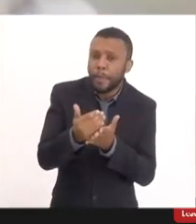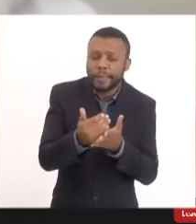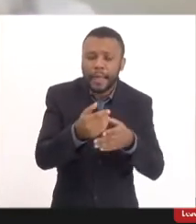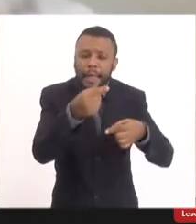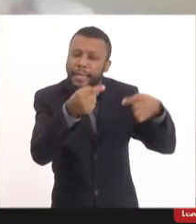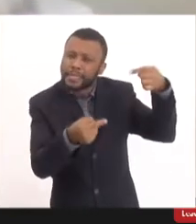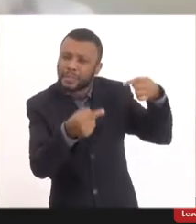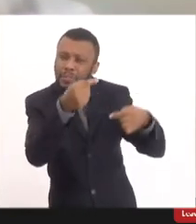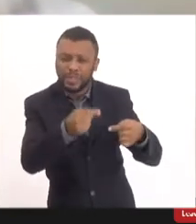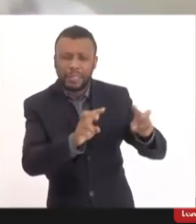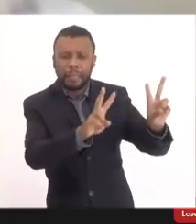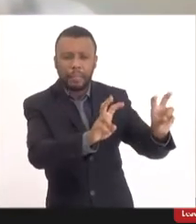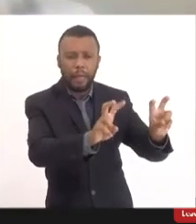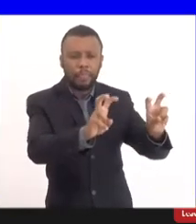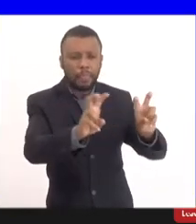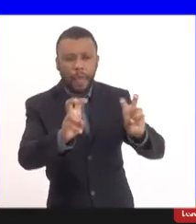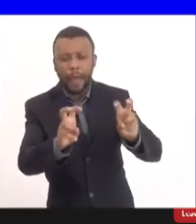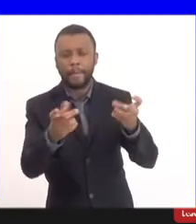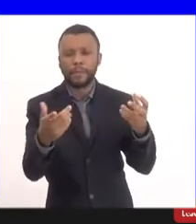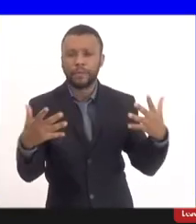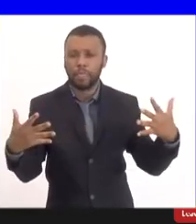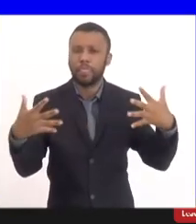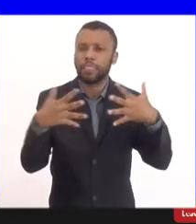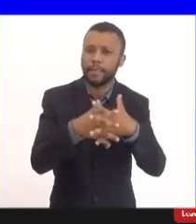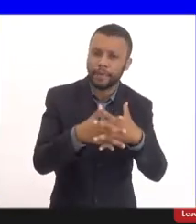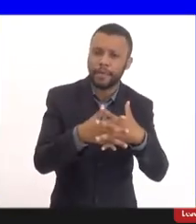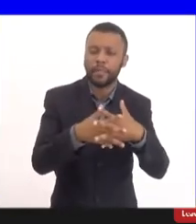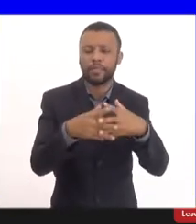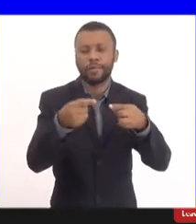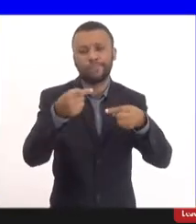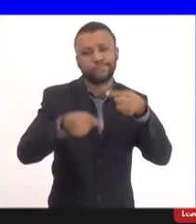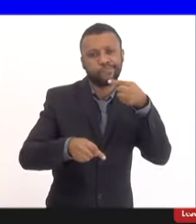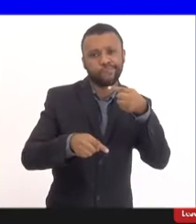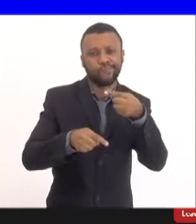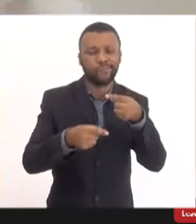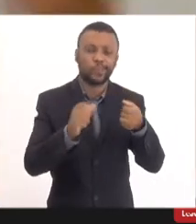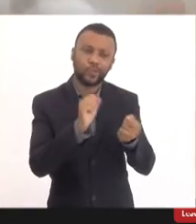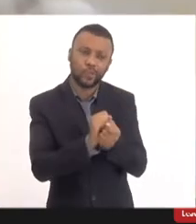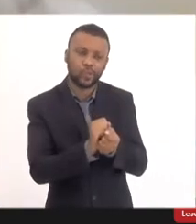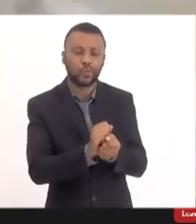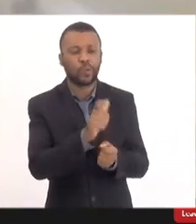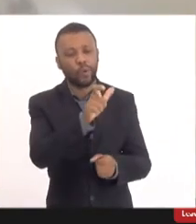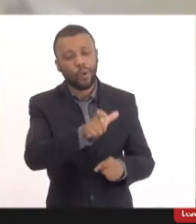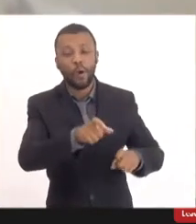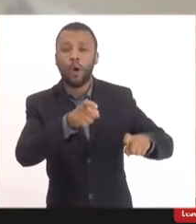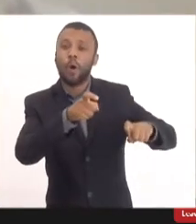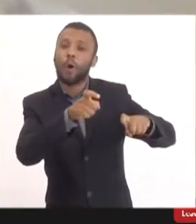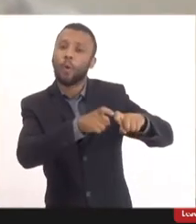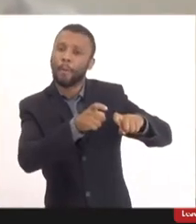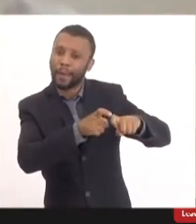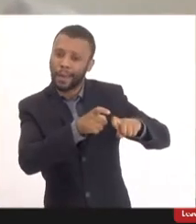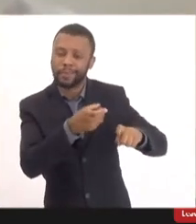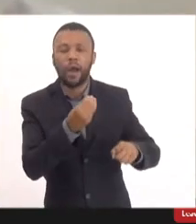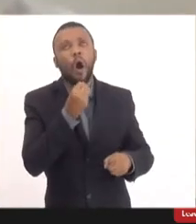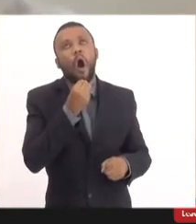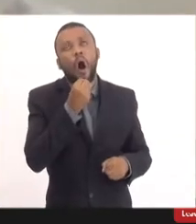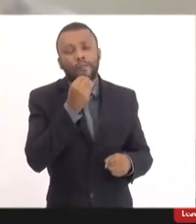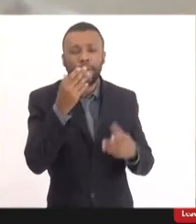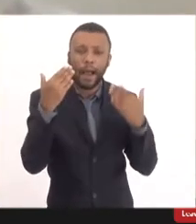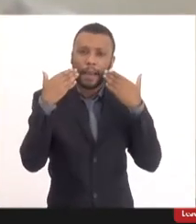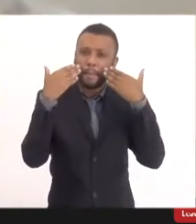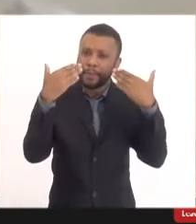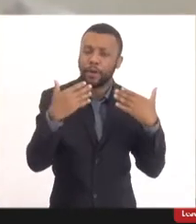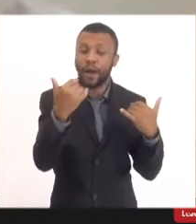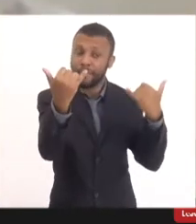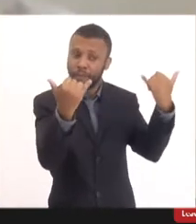conflito, de debate com a doutora. Obviamente, ela apresentou dados robustos. Eu acho importante que